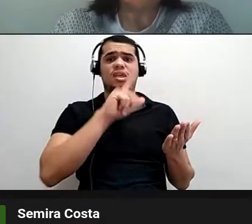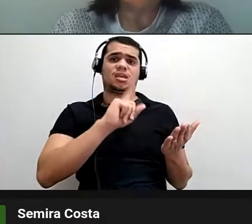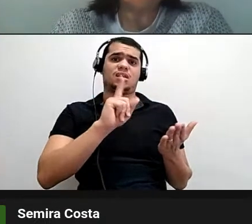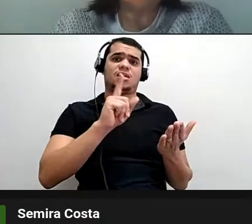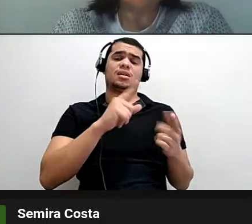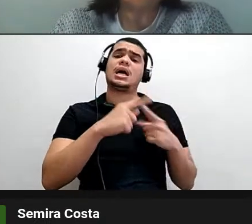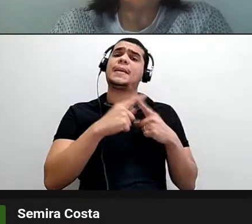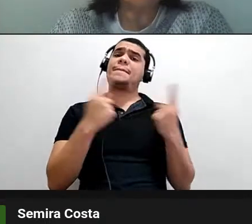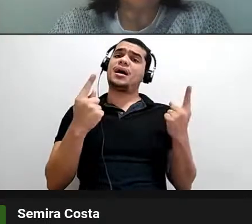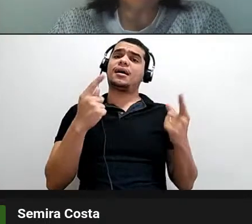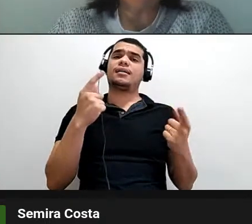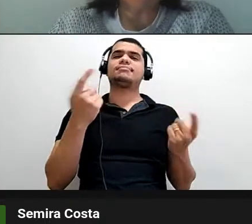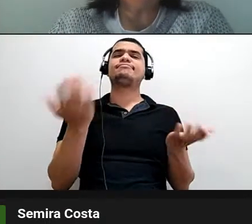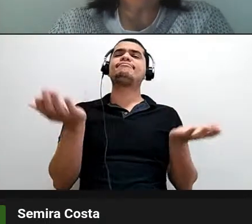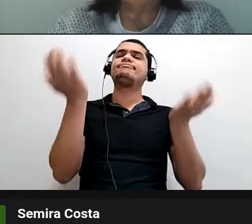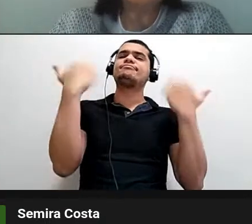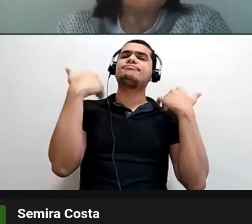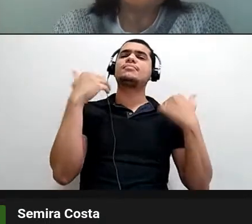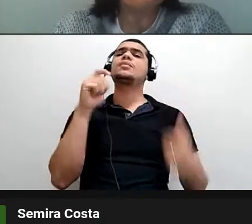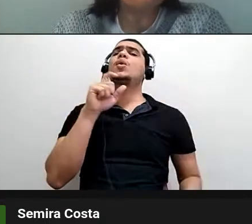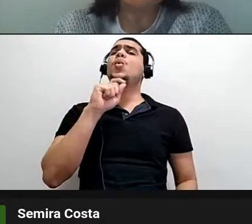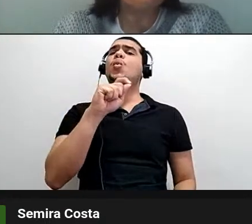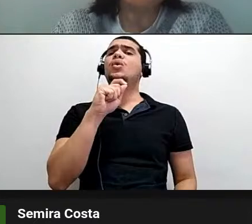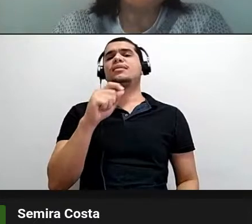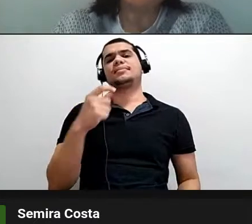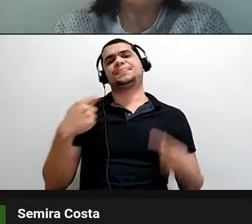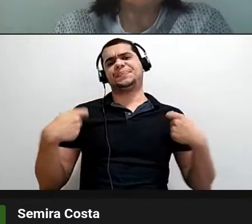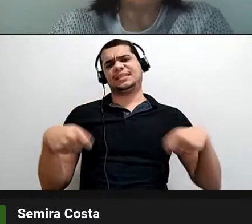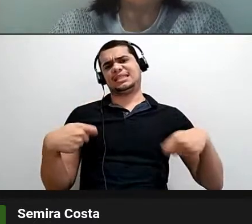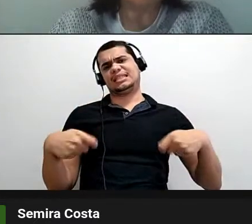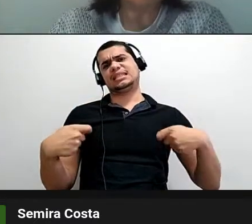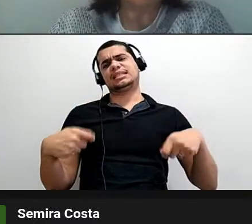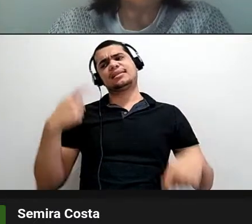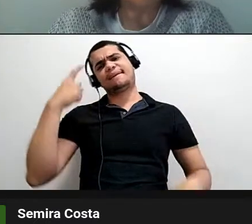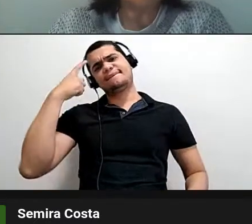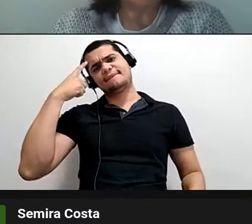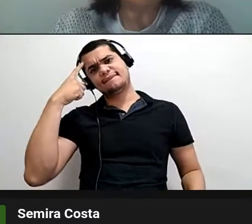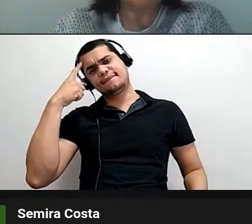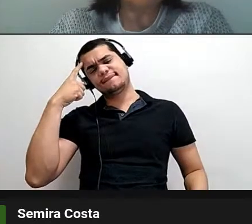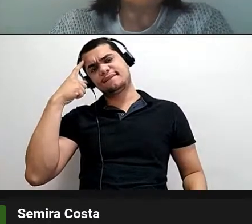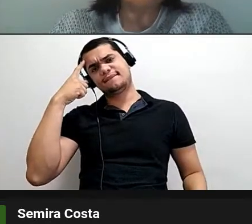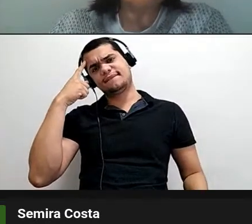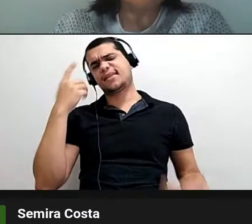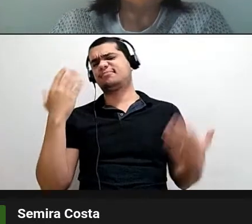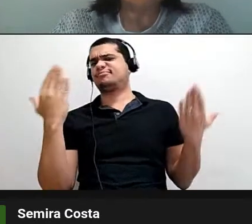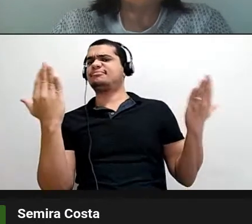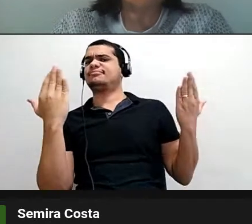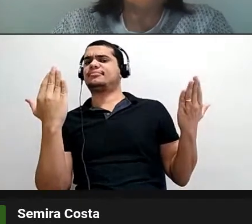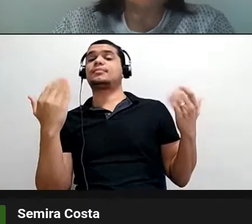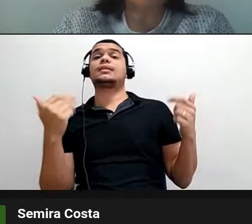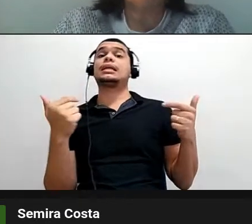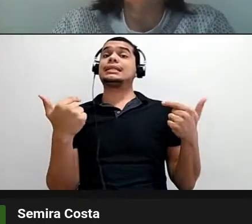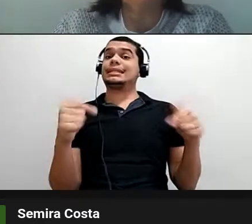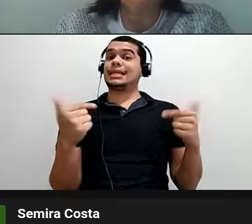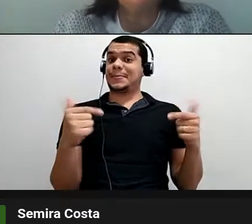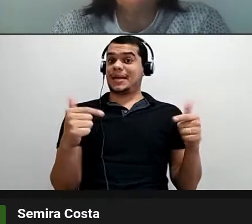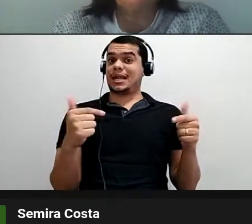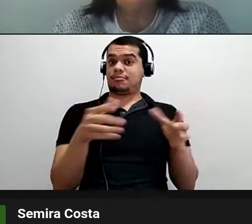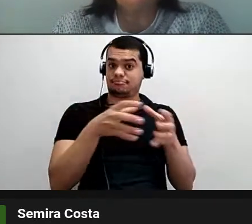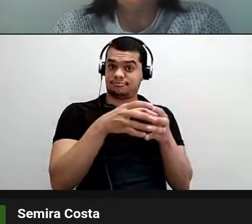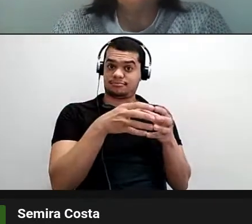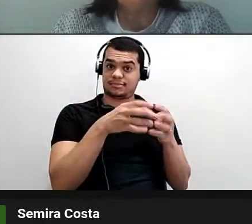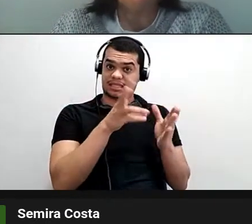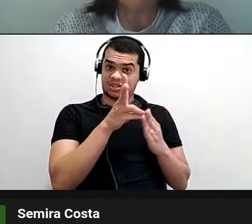Mas são intenções que eu acho que a gente precisa questionar, né? Então, assim, trabalhar com povos